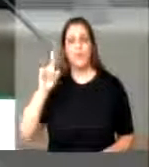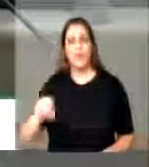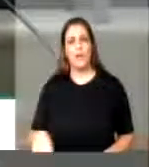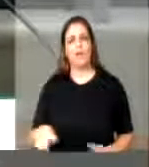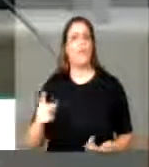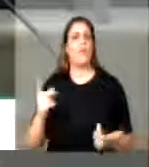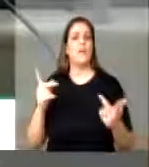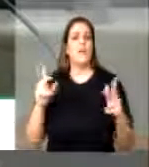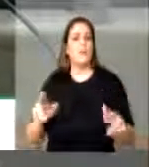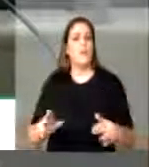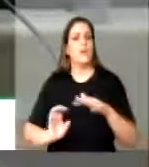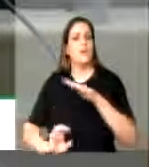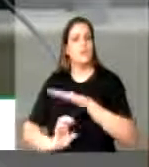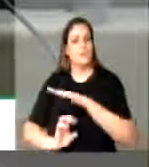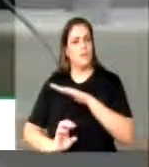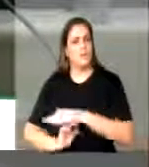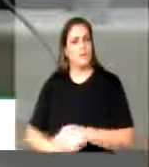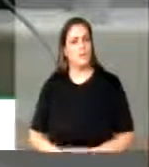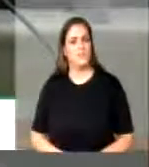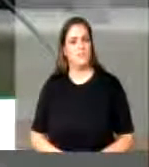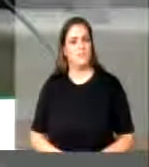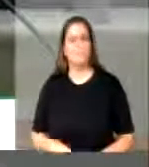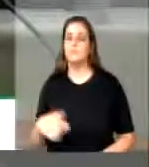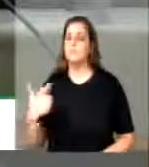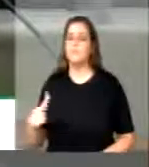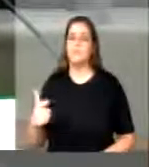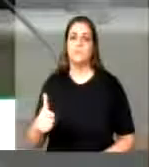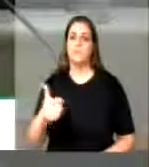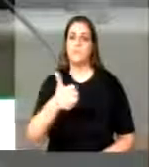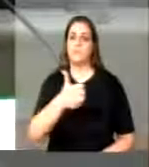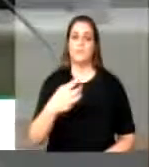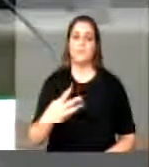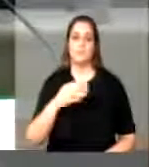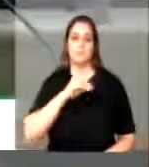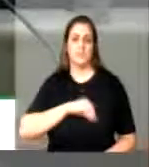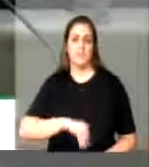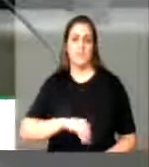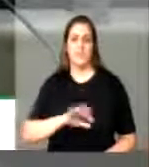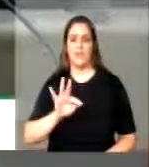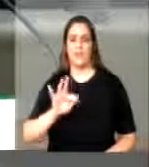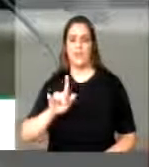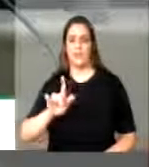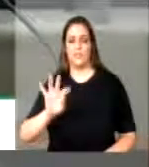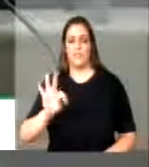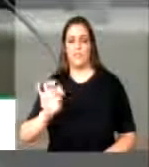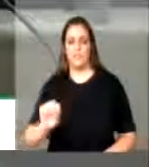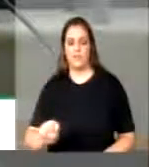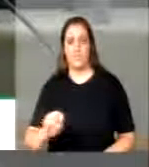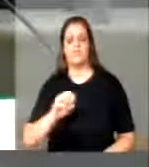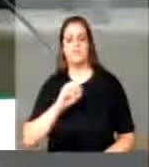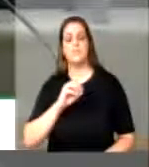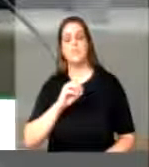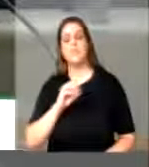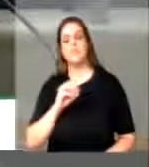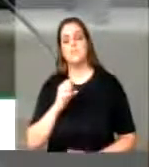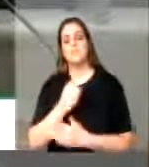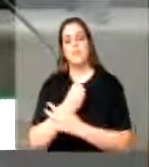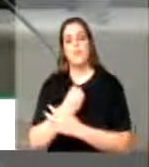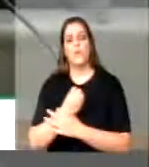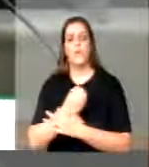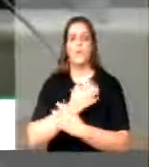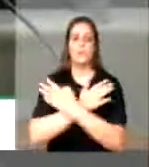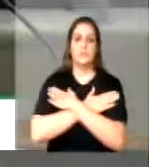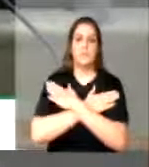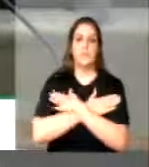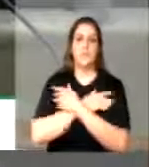em uma empresa. acaba com 13º, FGTS, seguro-desemprego, licenças,